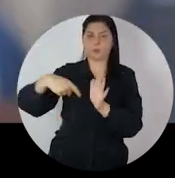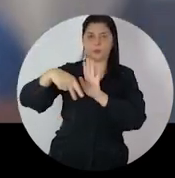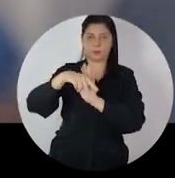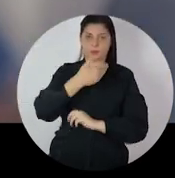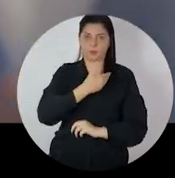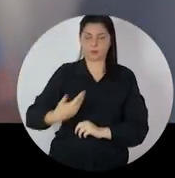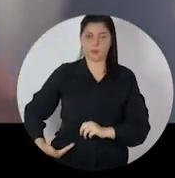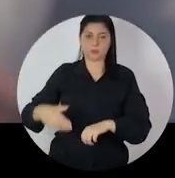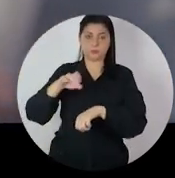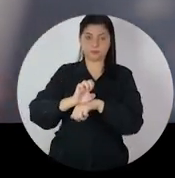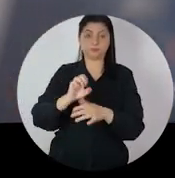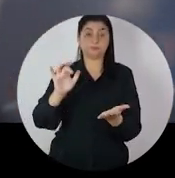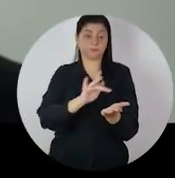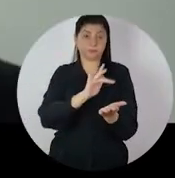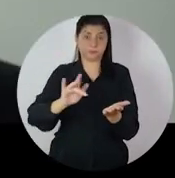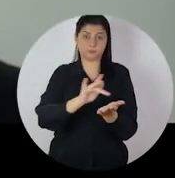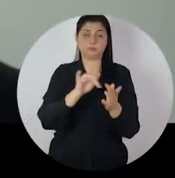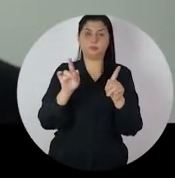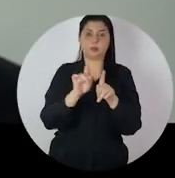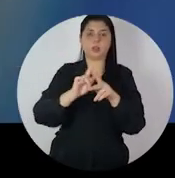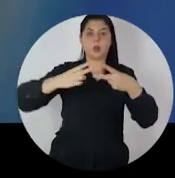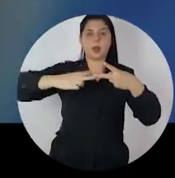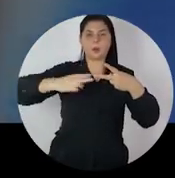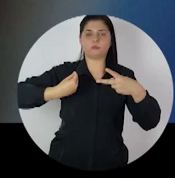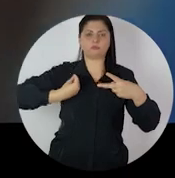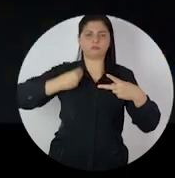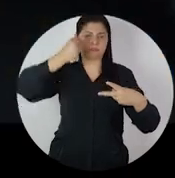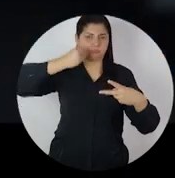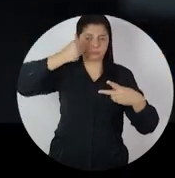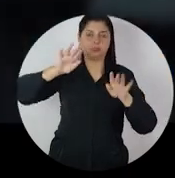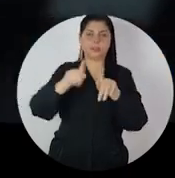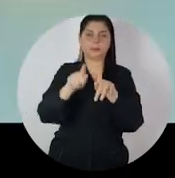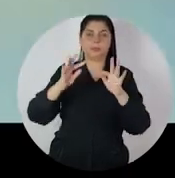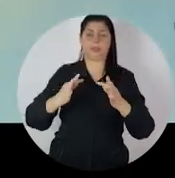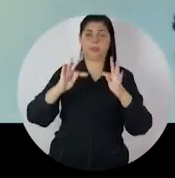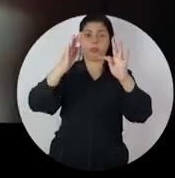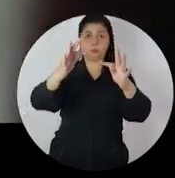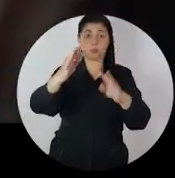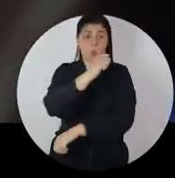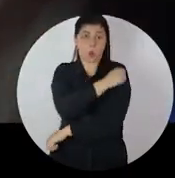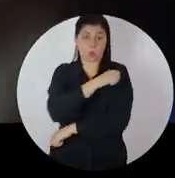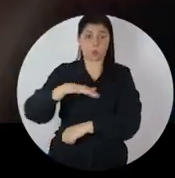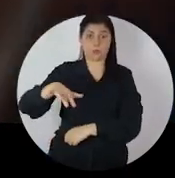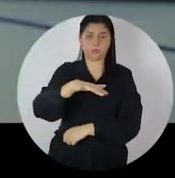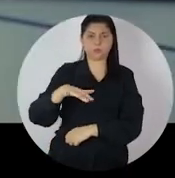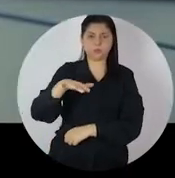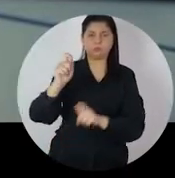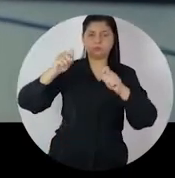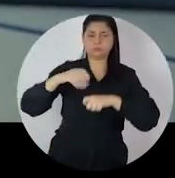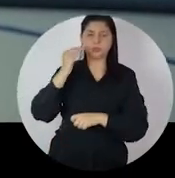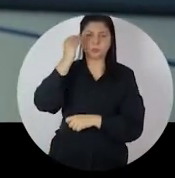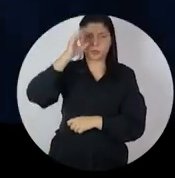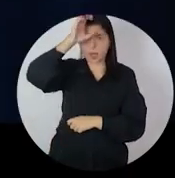mundo paga pelo governo do estado. Smart TV dentro das salas, vivência em laboratórios, vivência com a tecnologia. E fazer com que o aluno